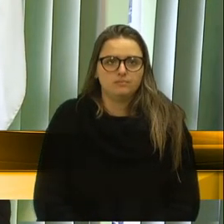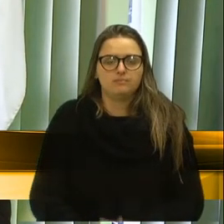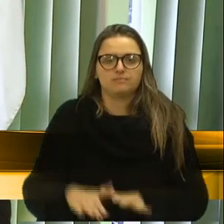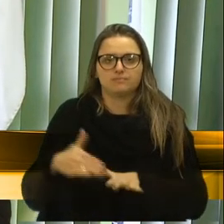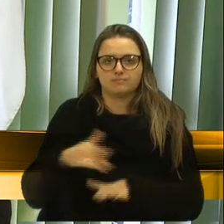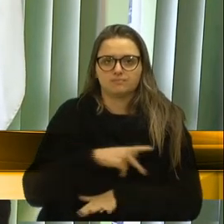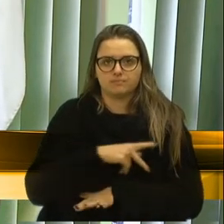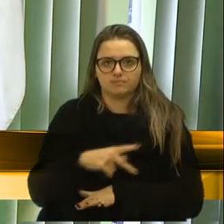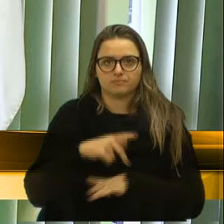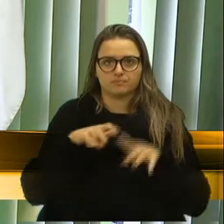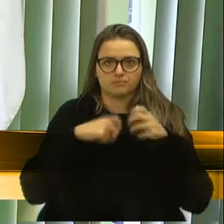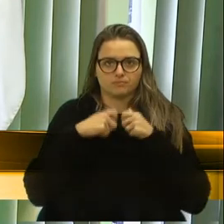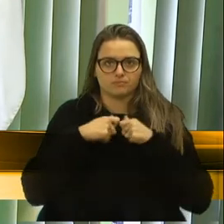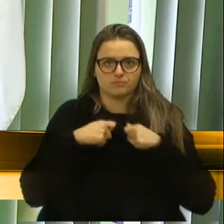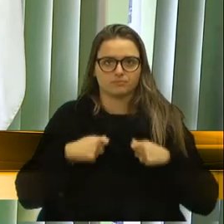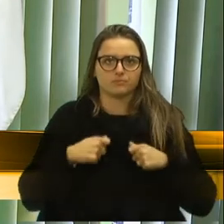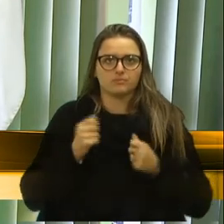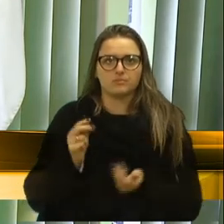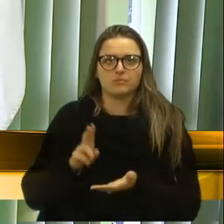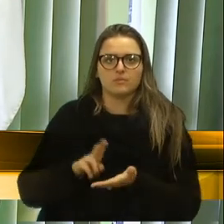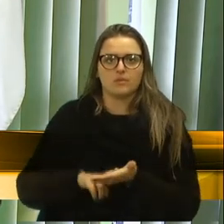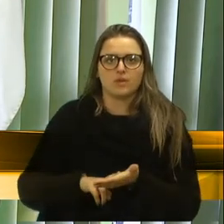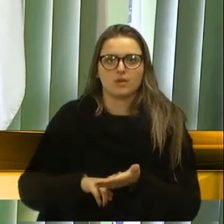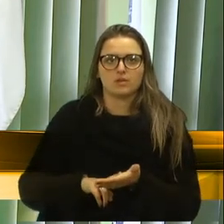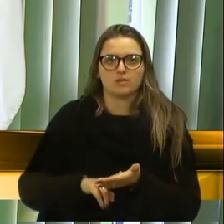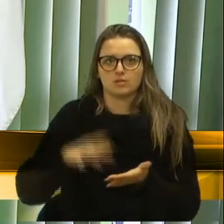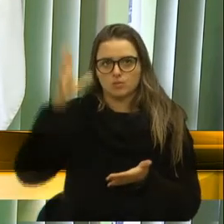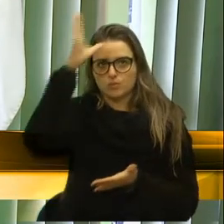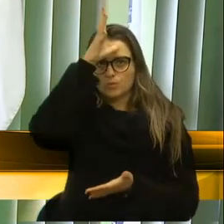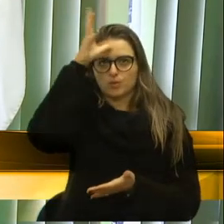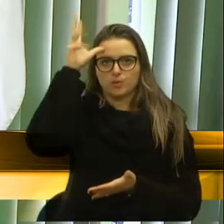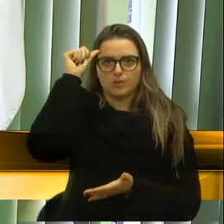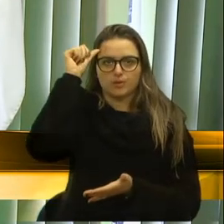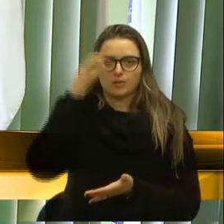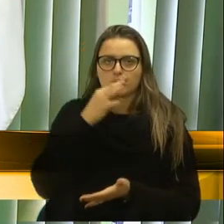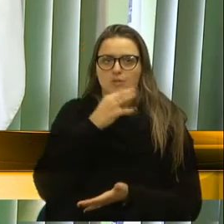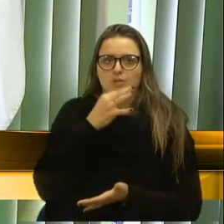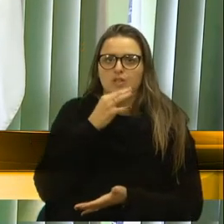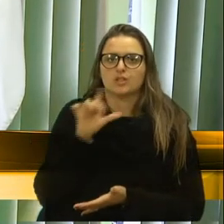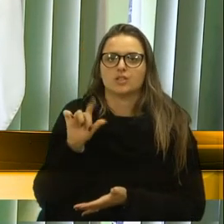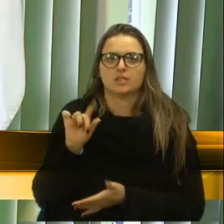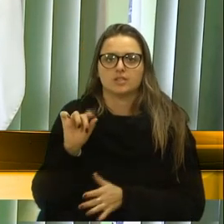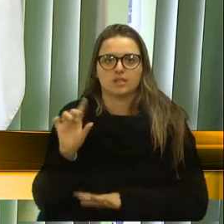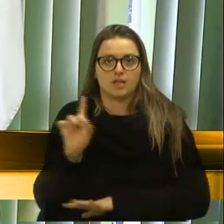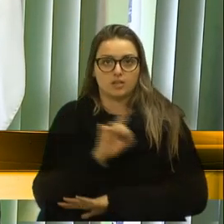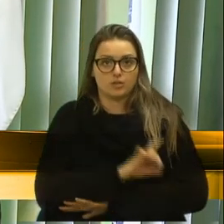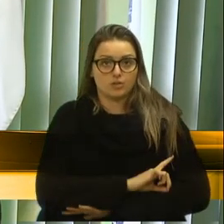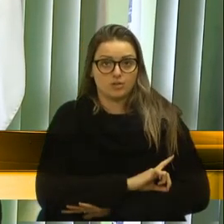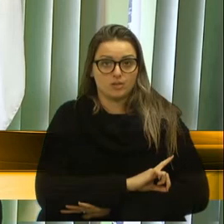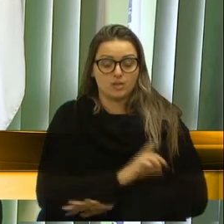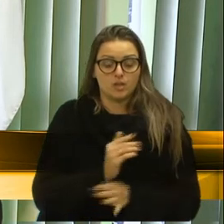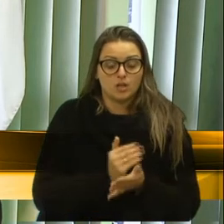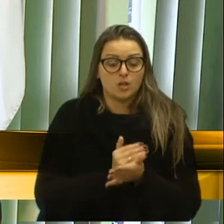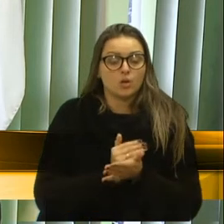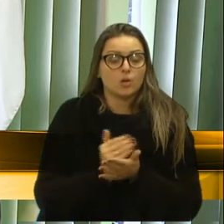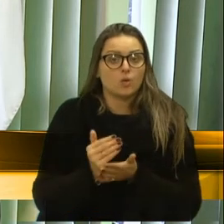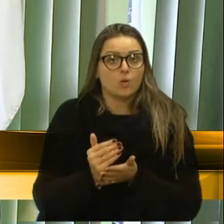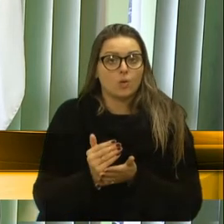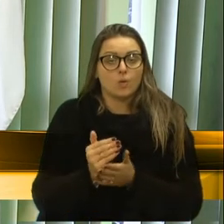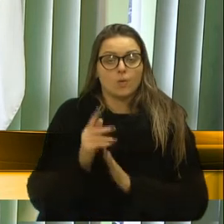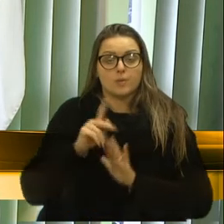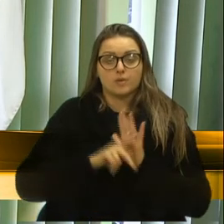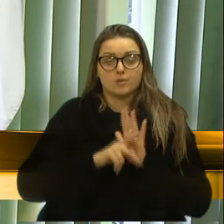Daneluz assumiu a Prefeitura Municipal de Caxias do Sul por dez dias, iniciou-se um